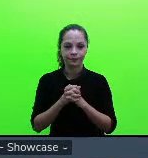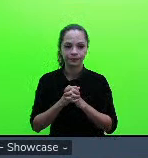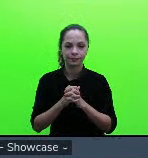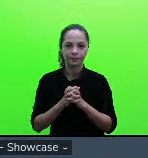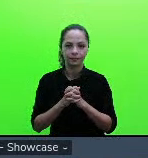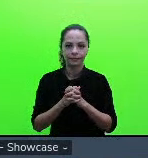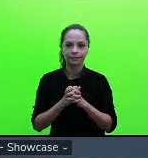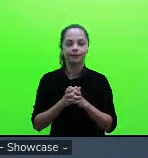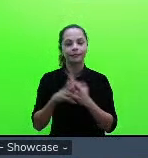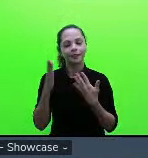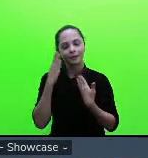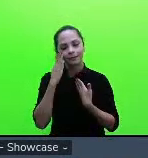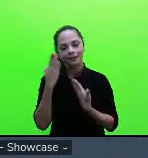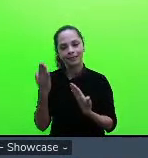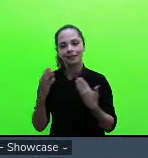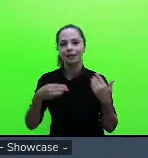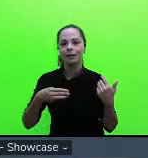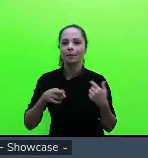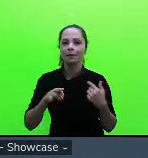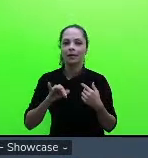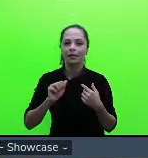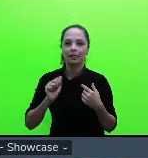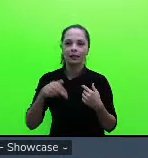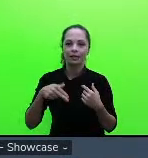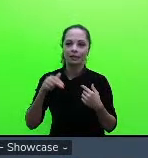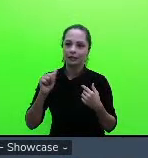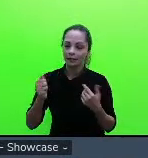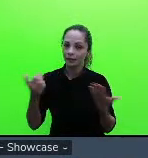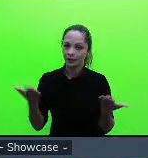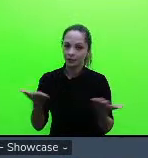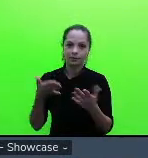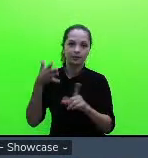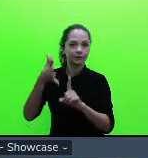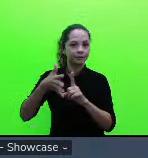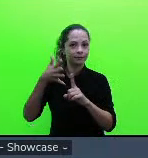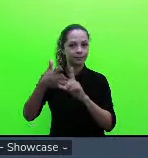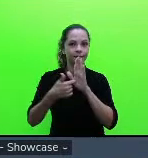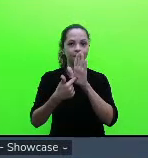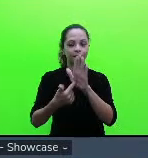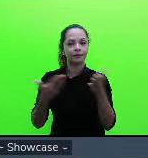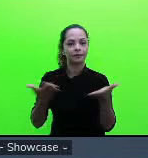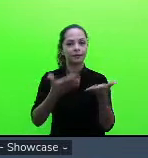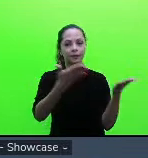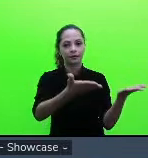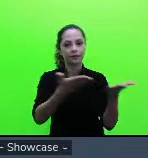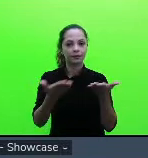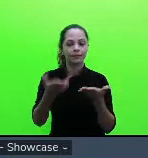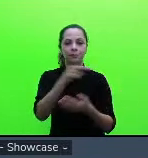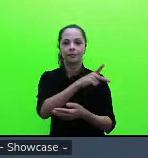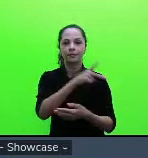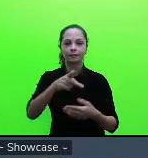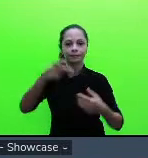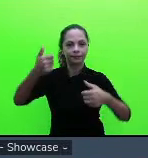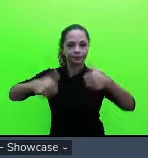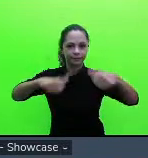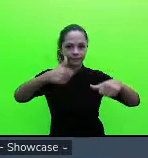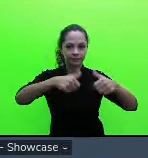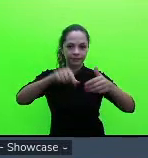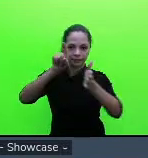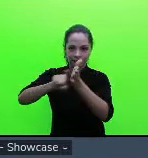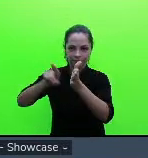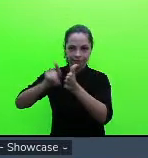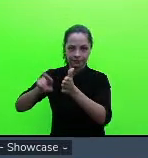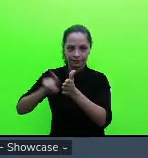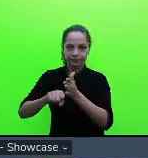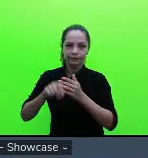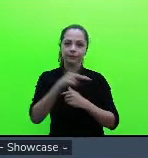obrigada Mariana pela partilha pela apresentação vou convidar os professores avaliadores para fazerem as questões professora